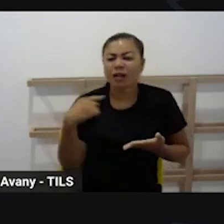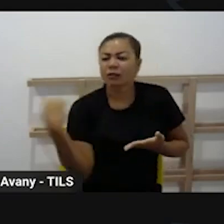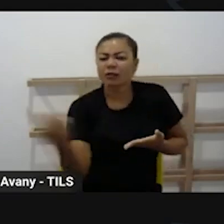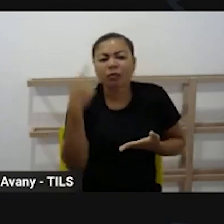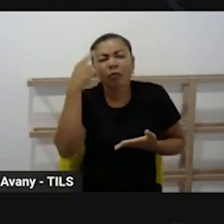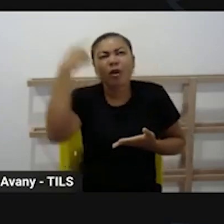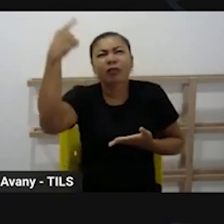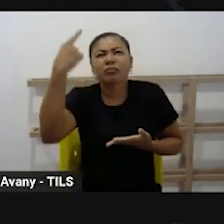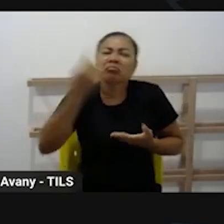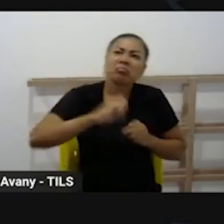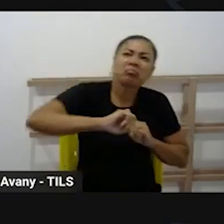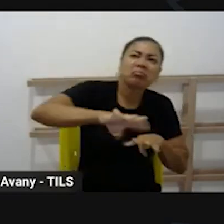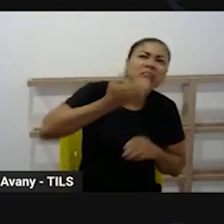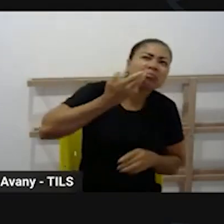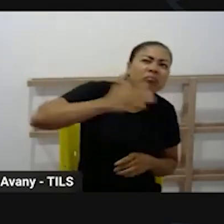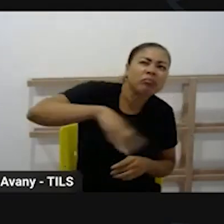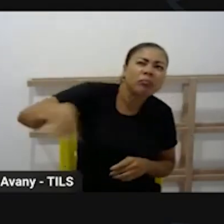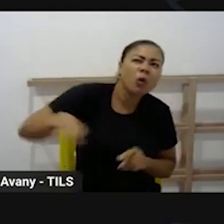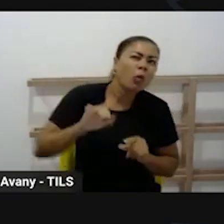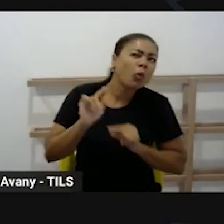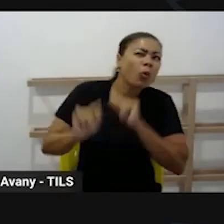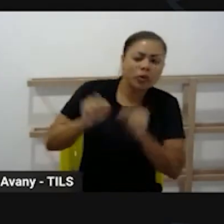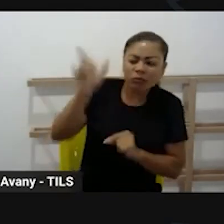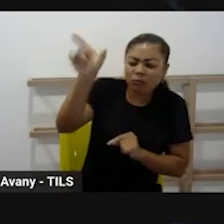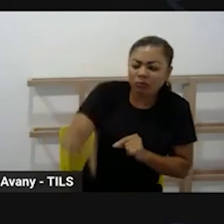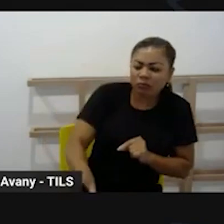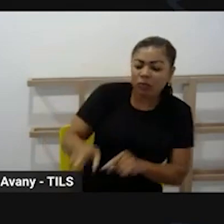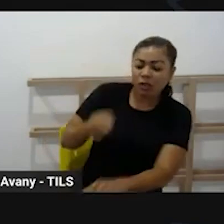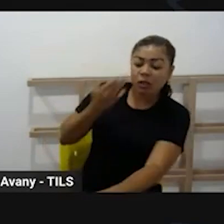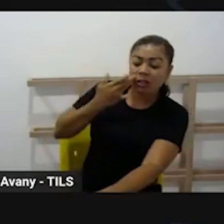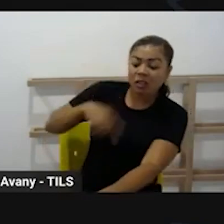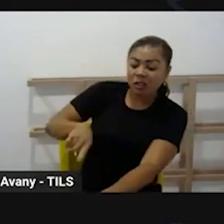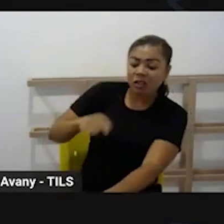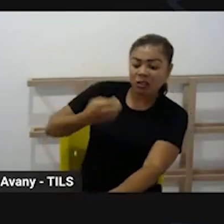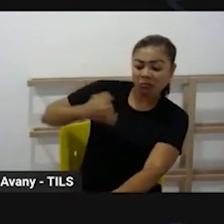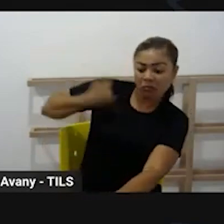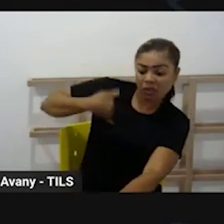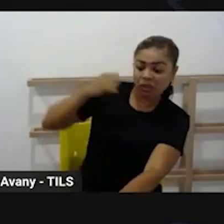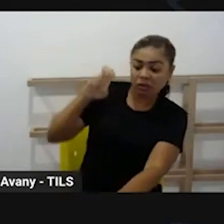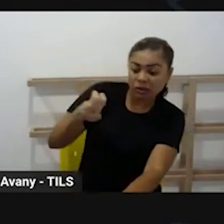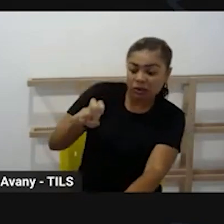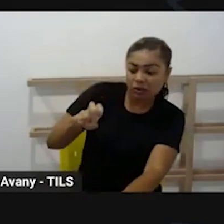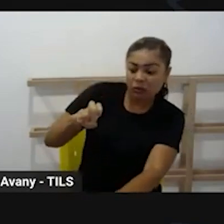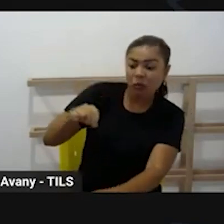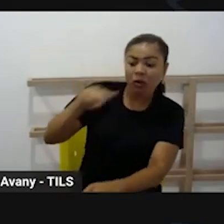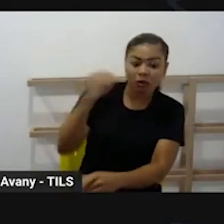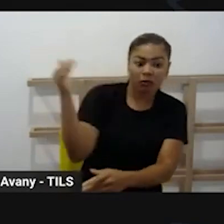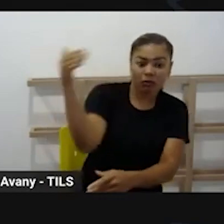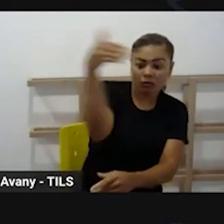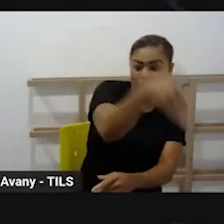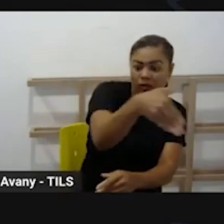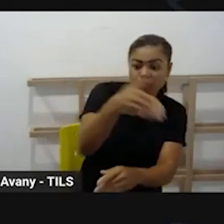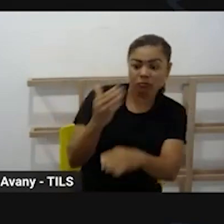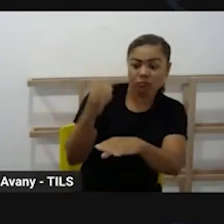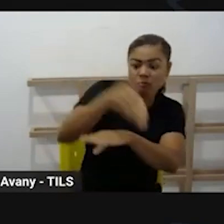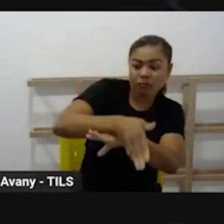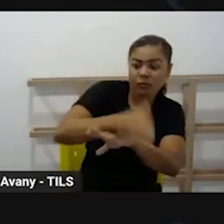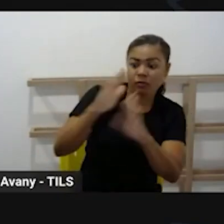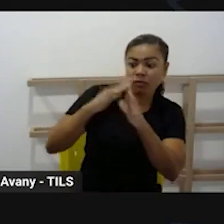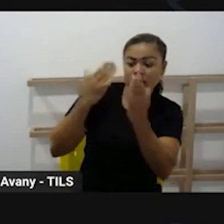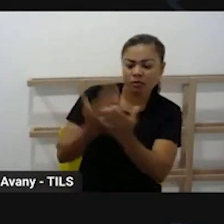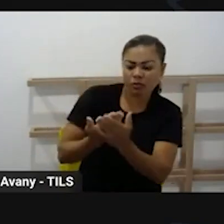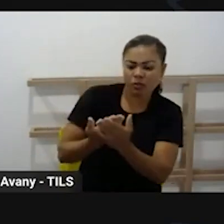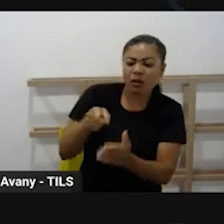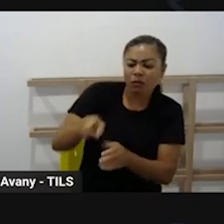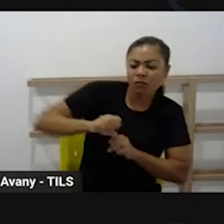infantil, como a gente pensa essa criança, né? De dois a cinco anos, que estão matriculadas na rede pública. Então, eu gostaria de dizer que a gente